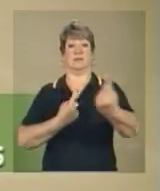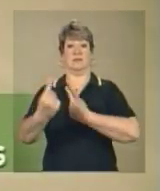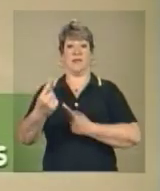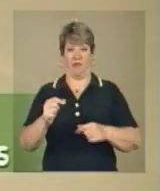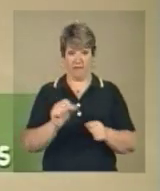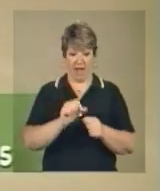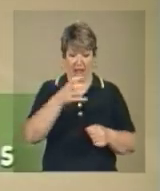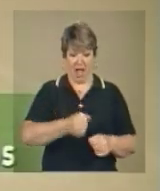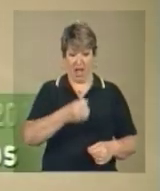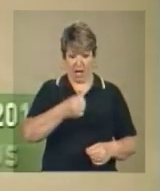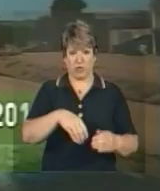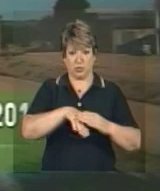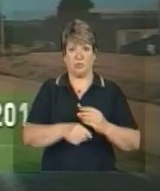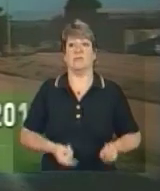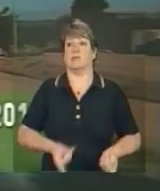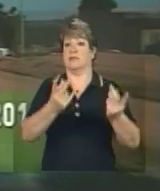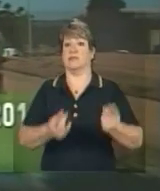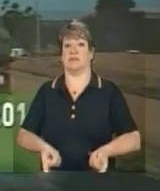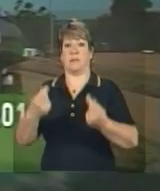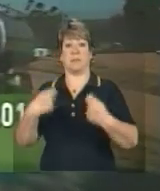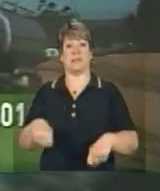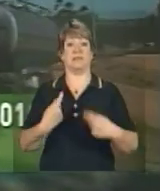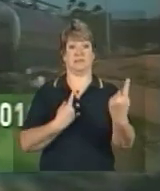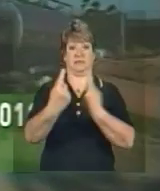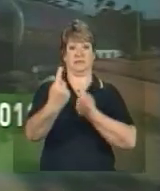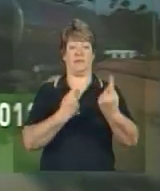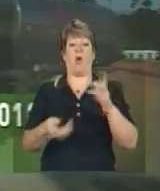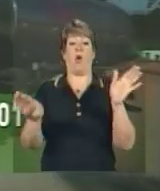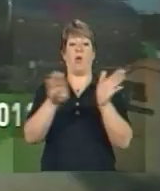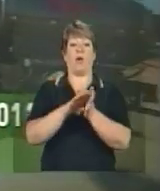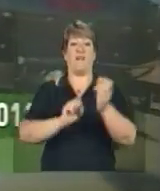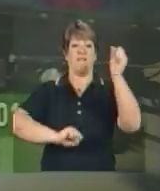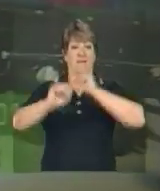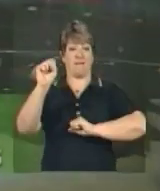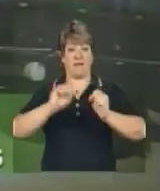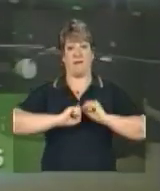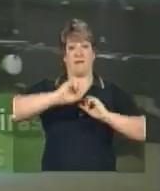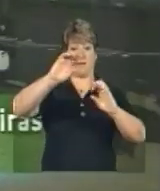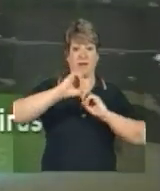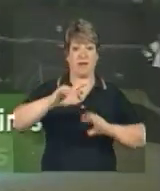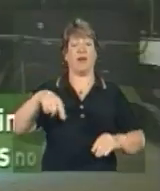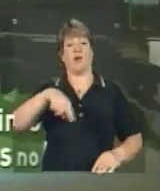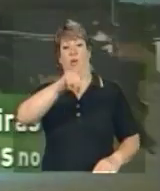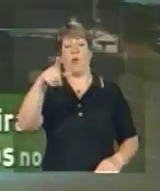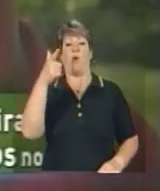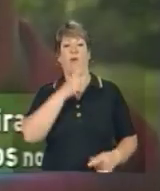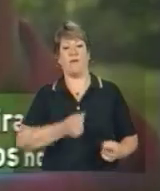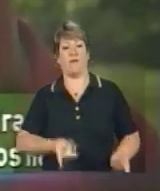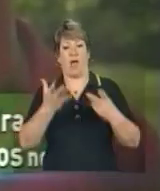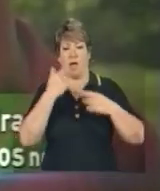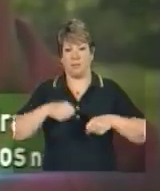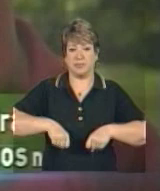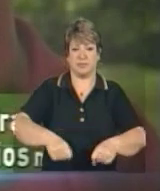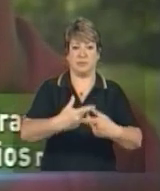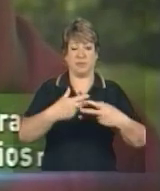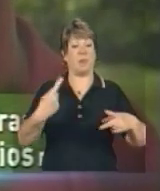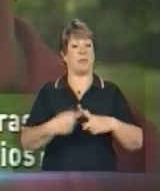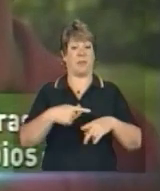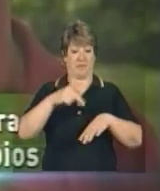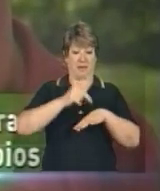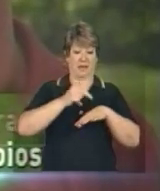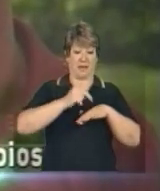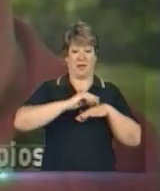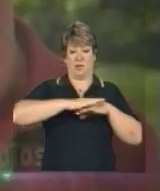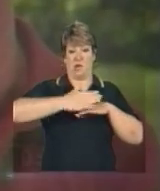a produção, fazer com que a produção nossa da propriedade chegue na indústria, a da indústria chegue no mercado, porque as estradas para nós,